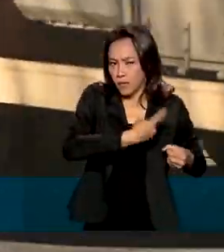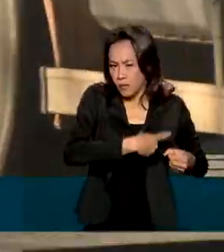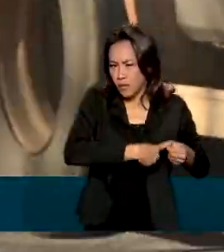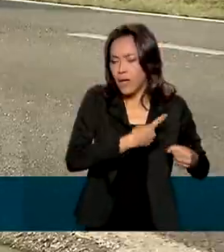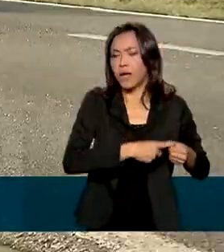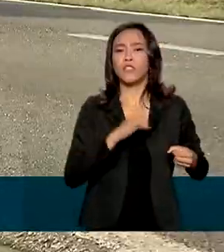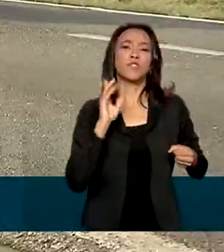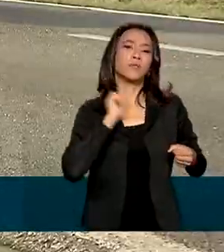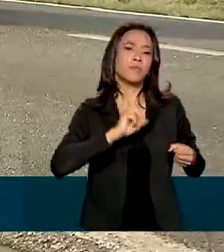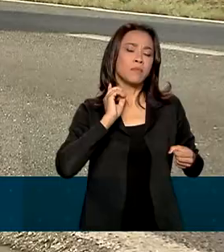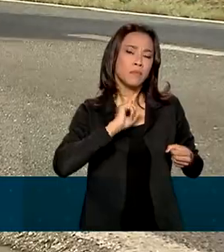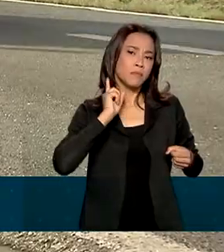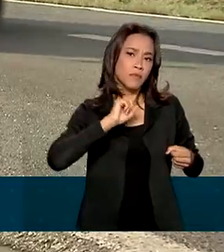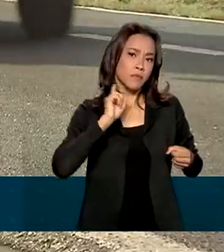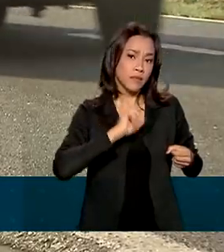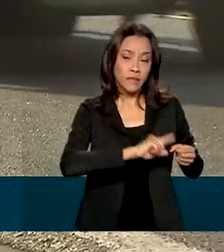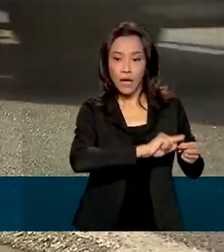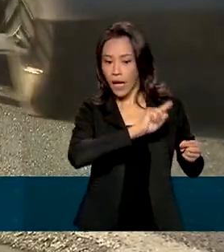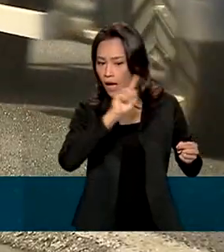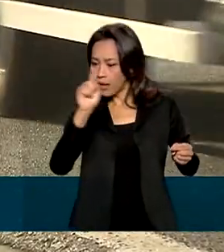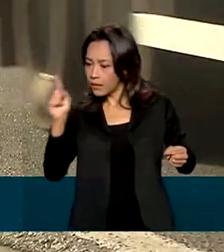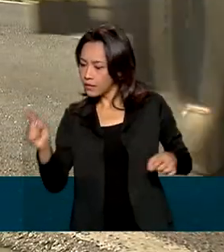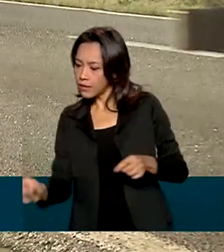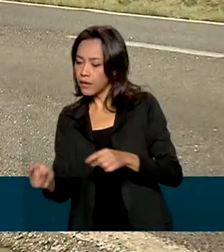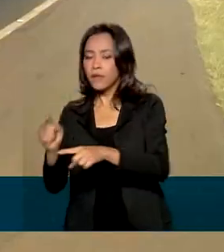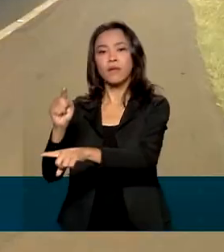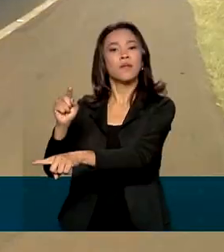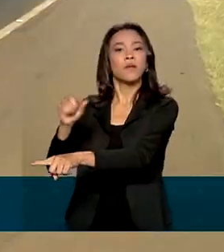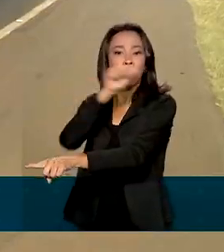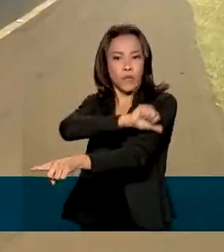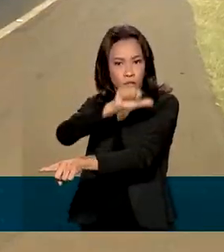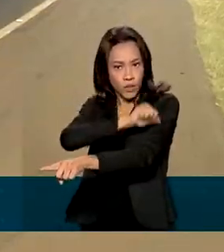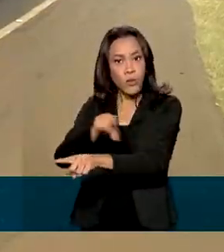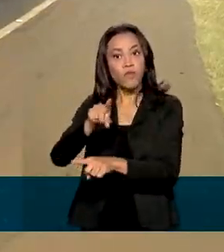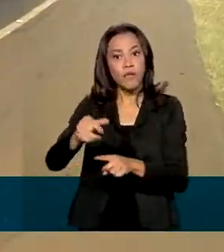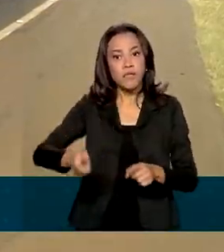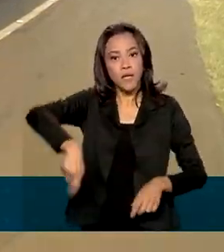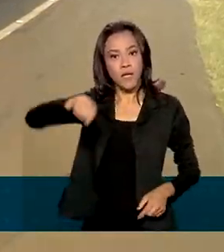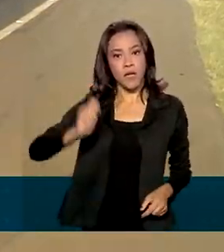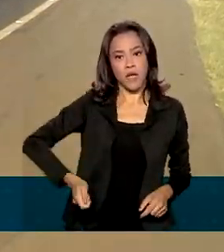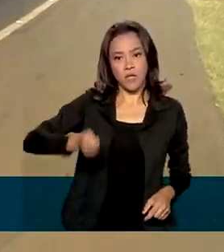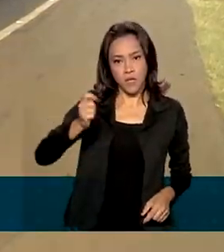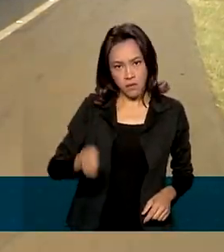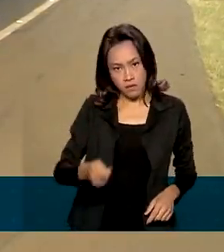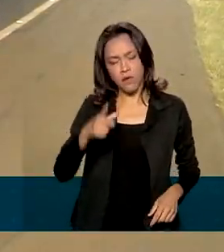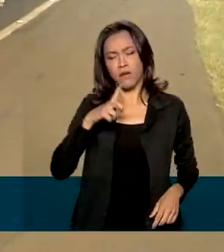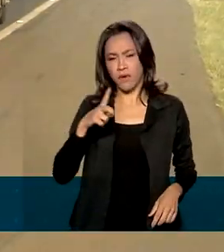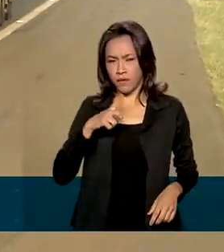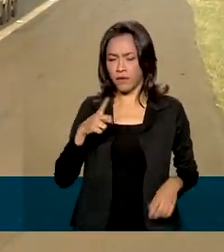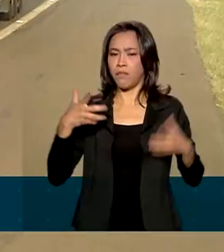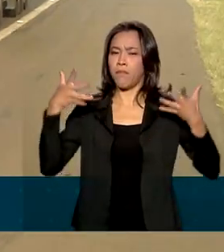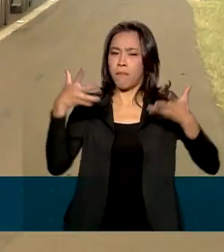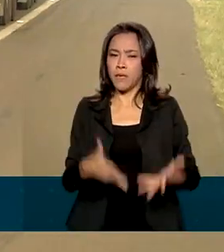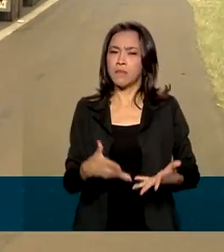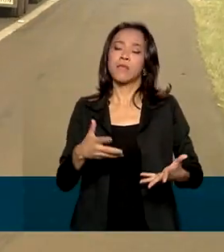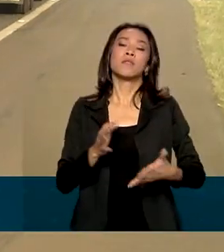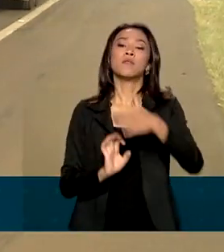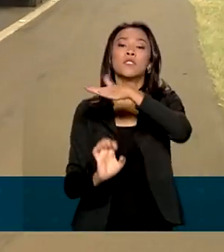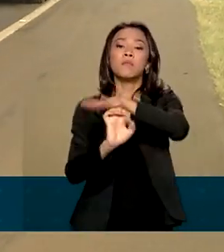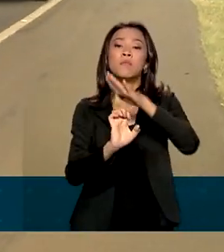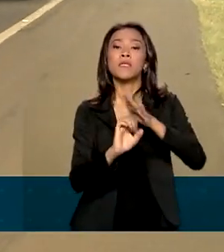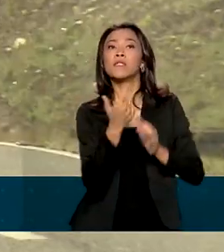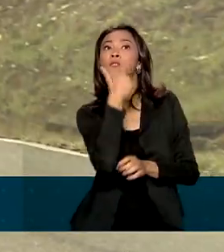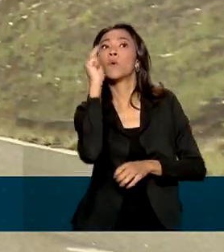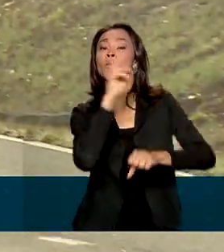Gerais à cidade do Rio de Janeiro, será feita por leilão e poderá ter a participação de empresas estrangeiras. O leilão